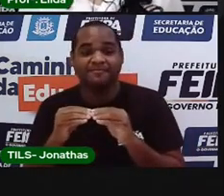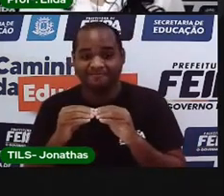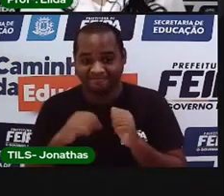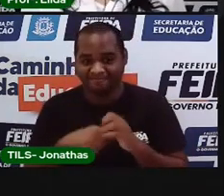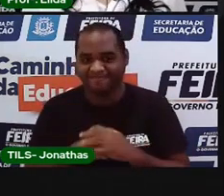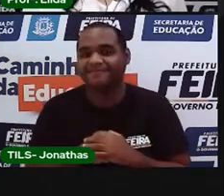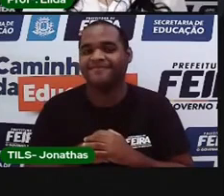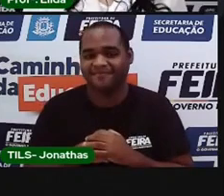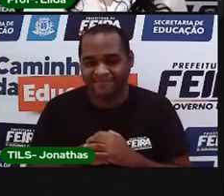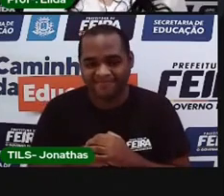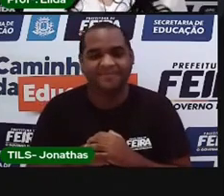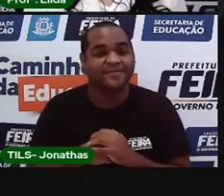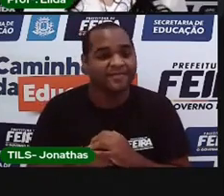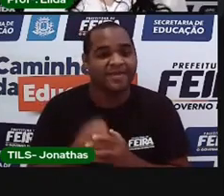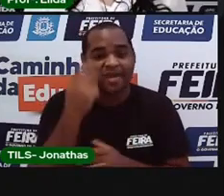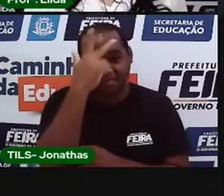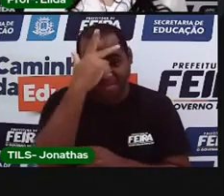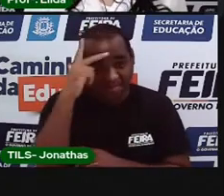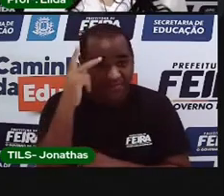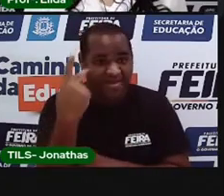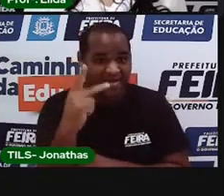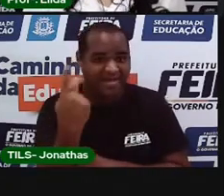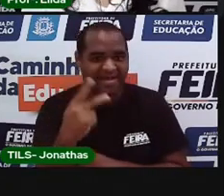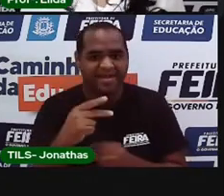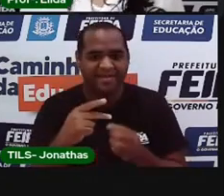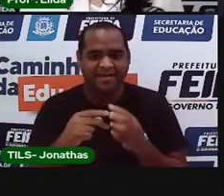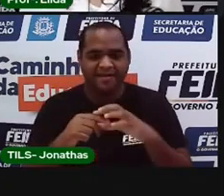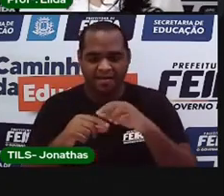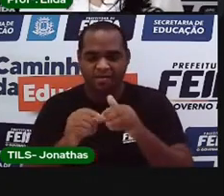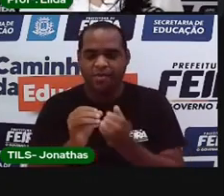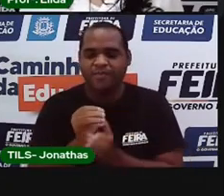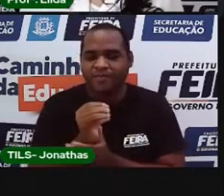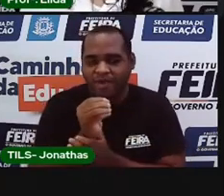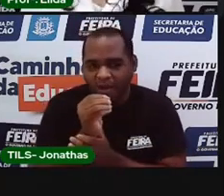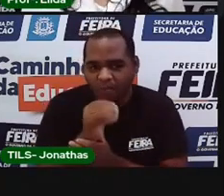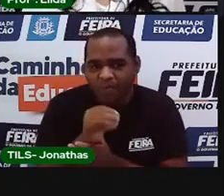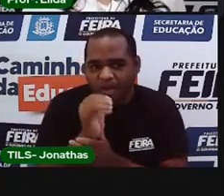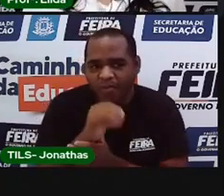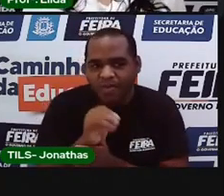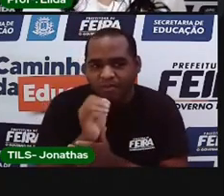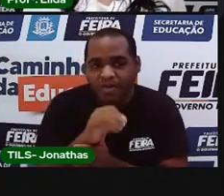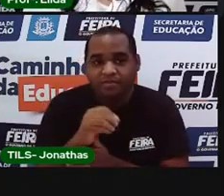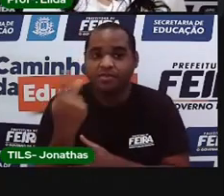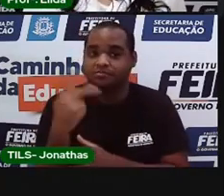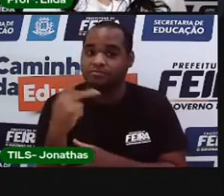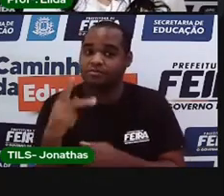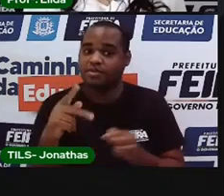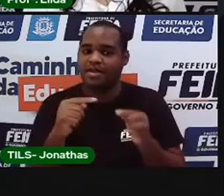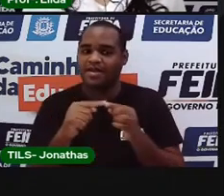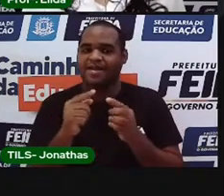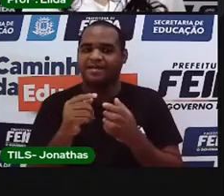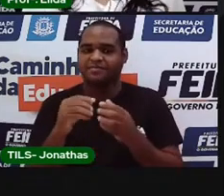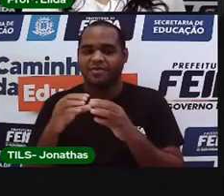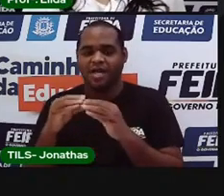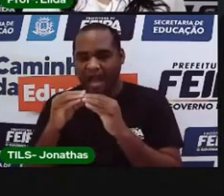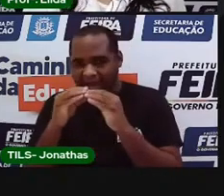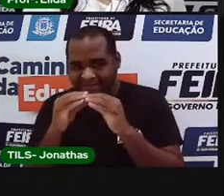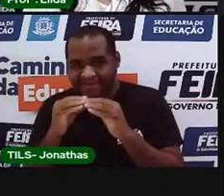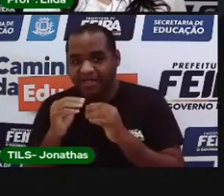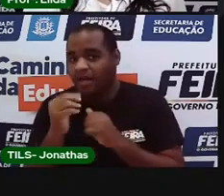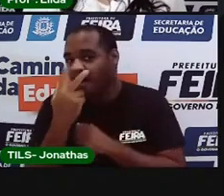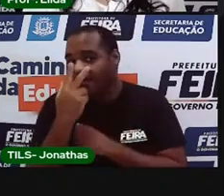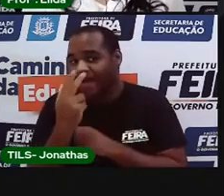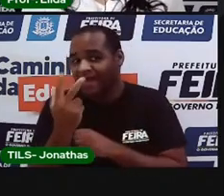A pessoa que está recebendo esse pirulito, com esse bilhetinho, tinha um bombom e alguém